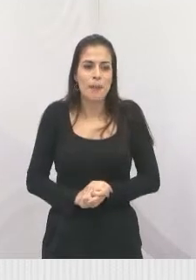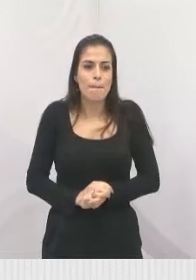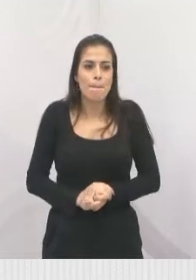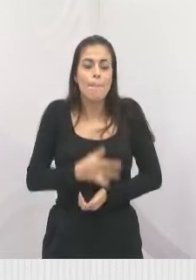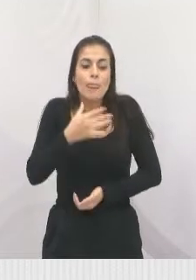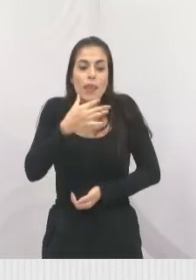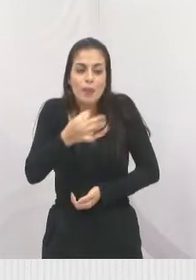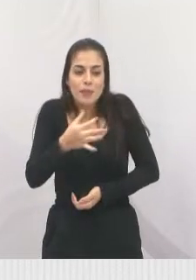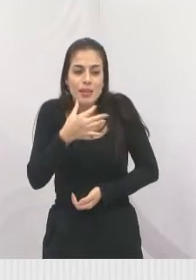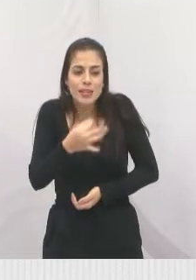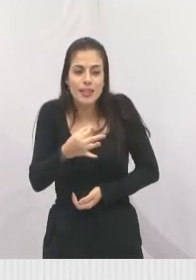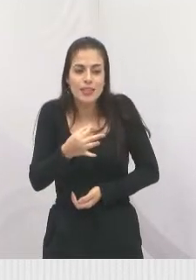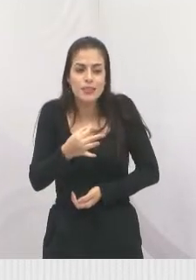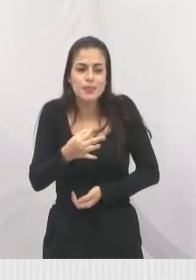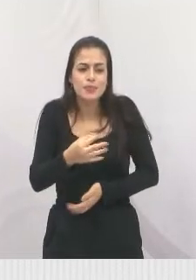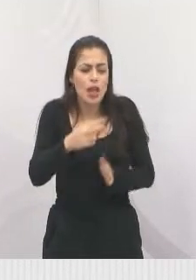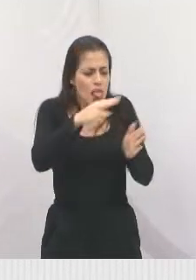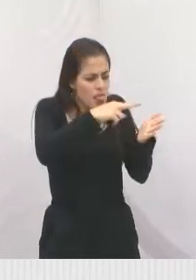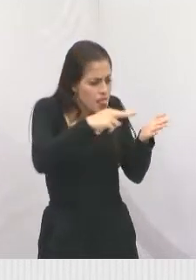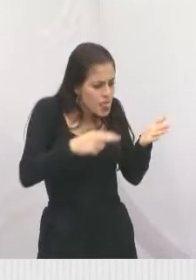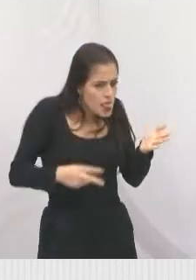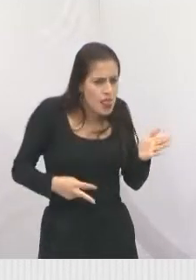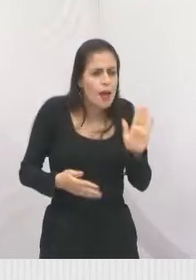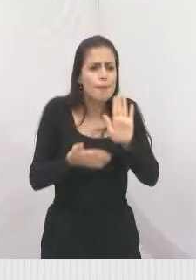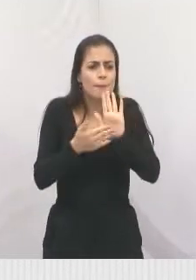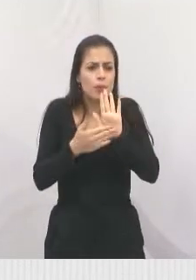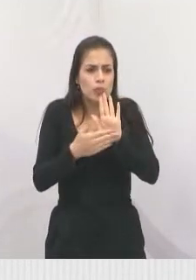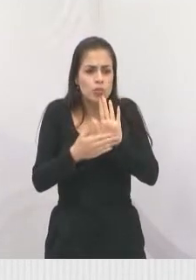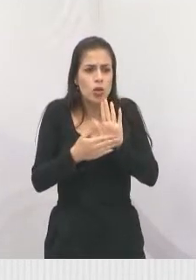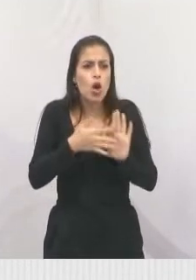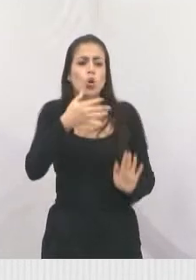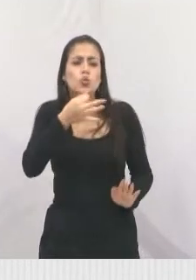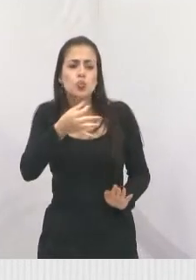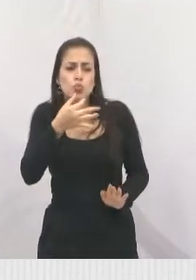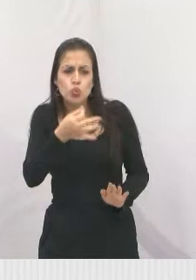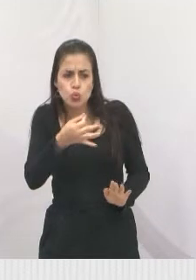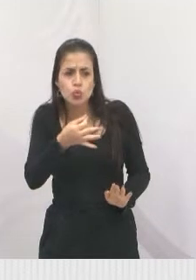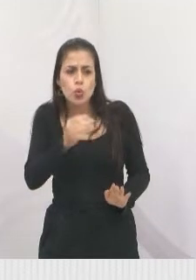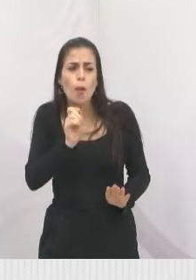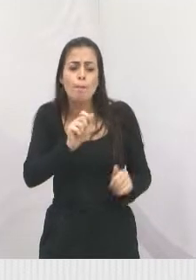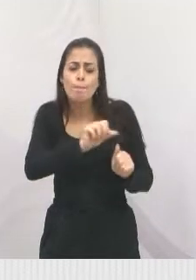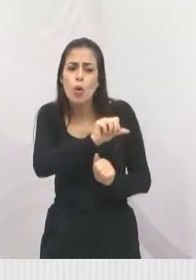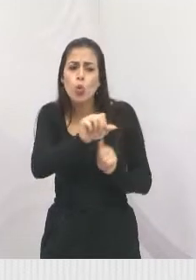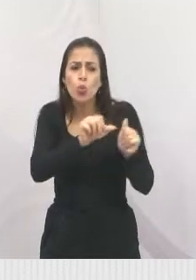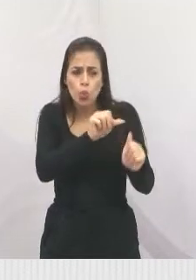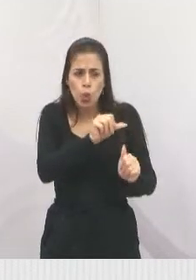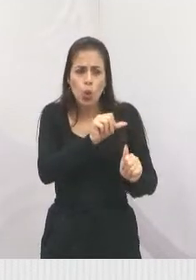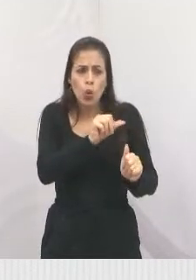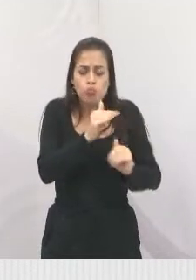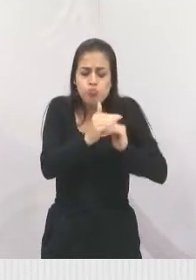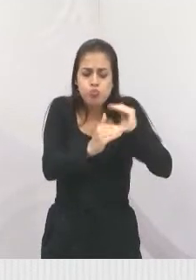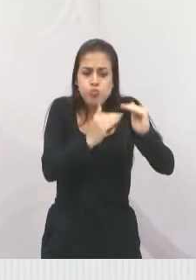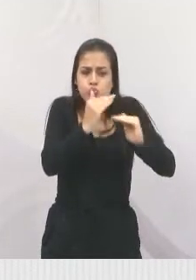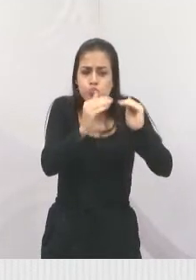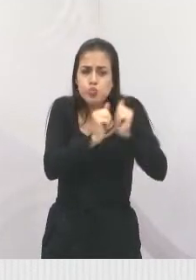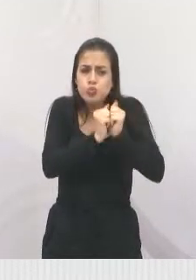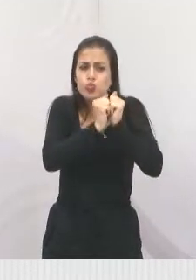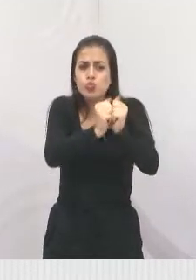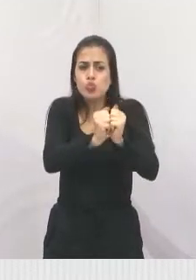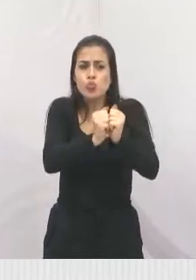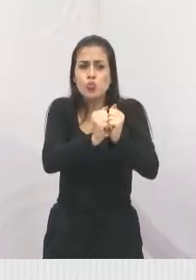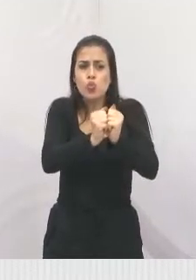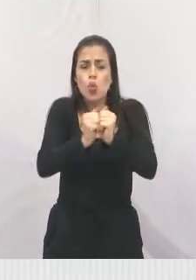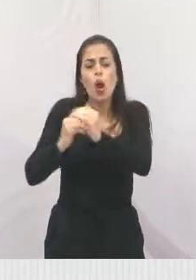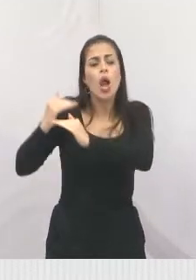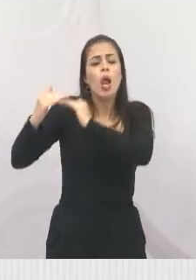leia a proposta, faça as suas sugestões de modificações para que a gente possa construir junto esse plano